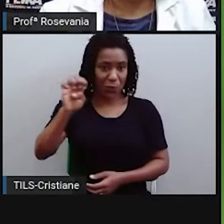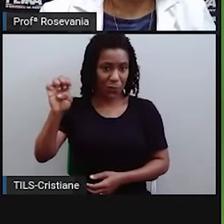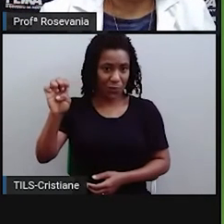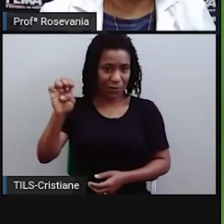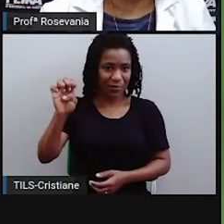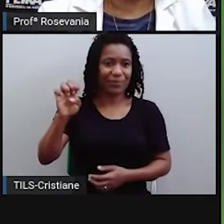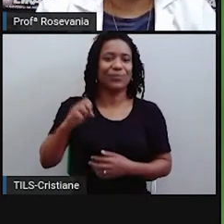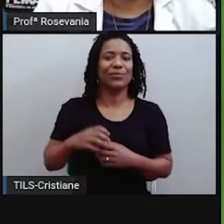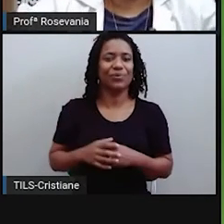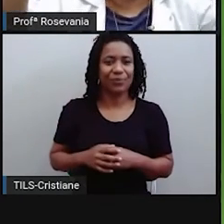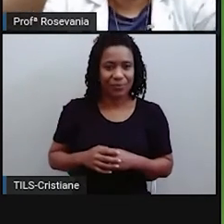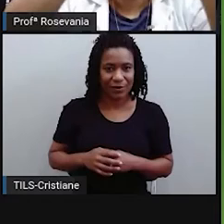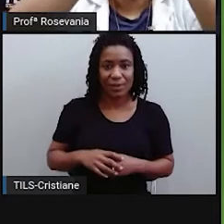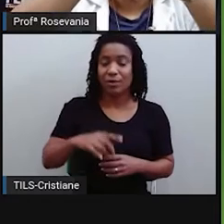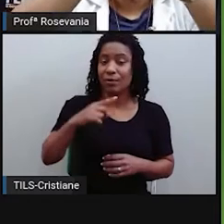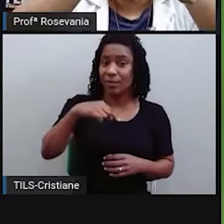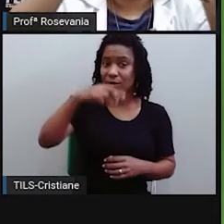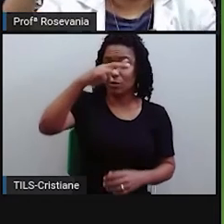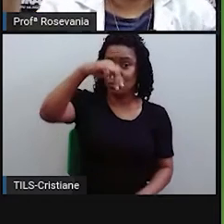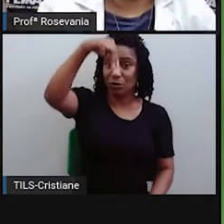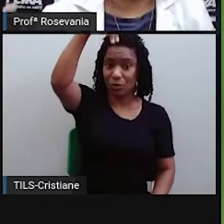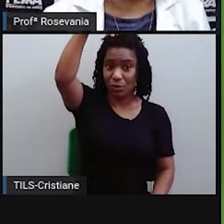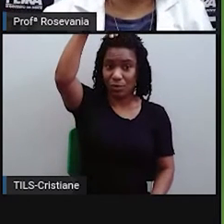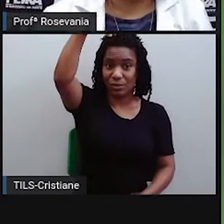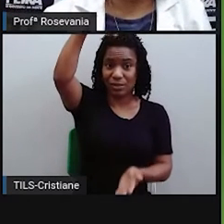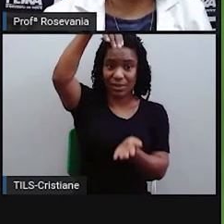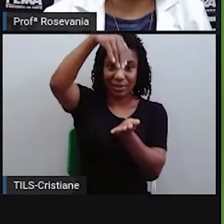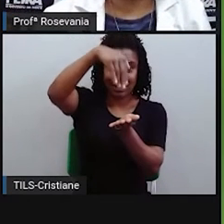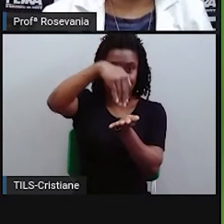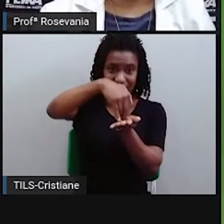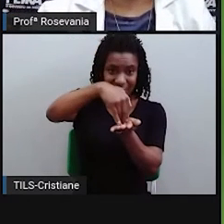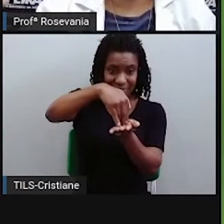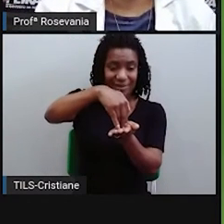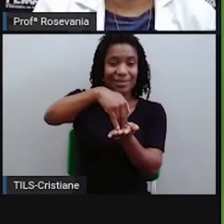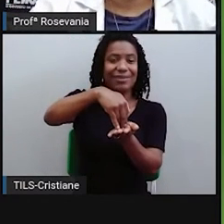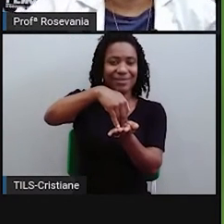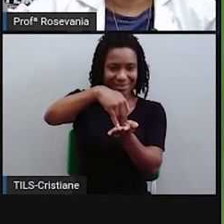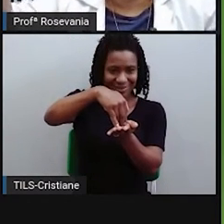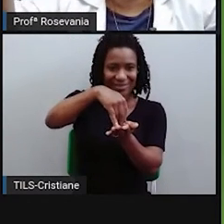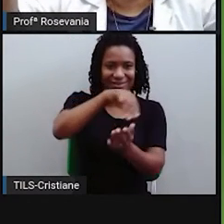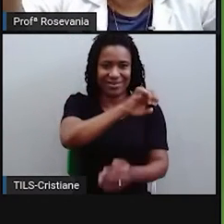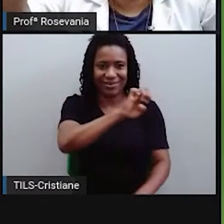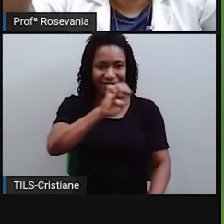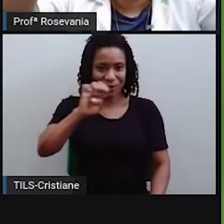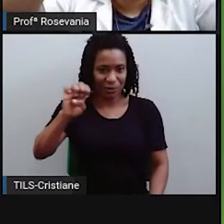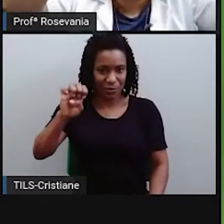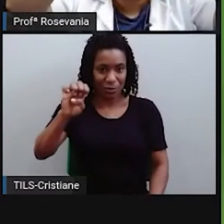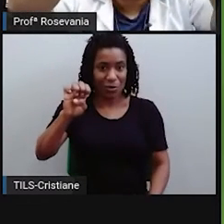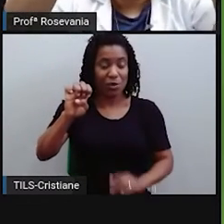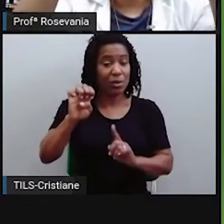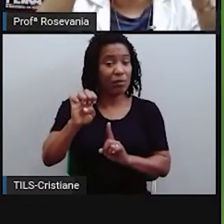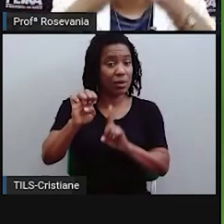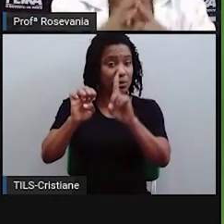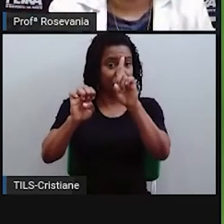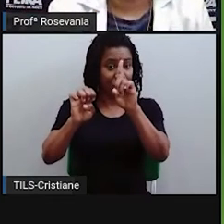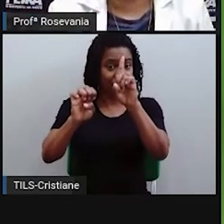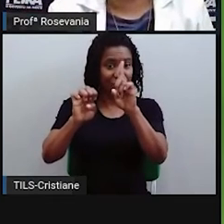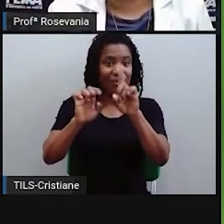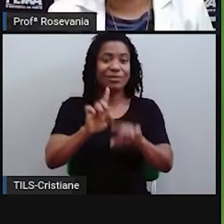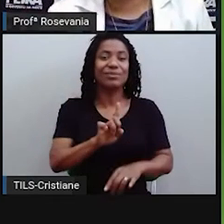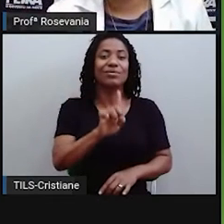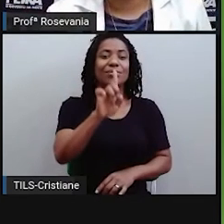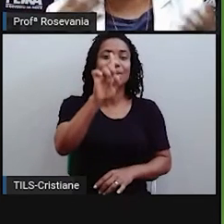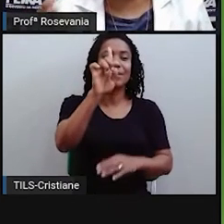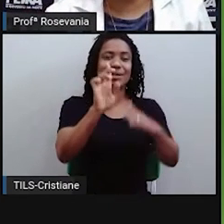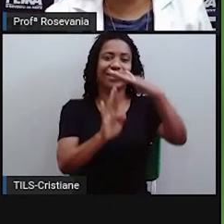Então, parte do maior para o menor. O maior, zero. e a medida que eu vou subindo, eu chego